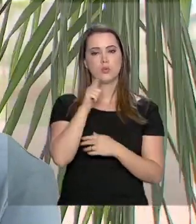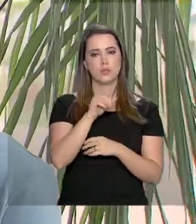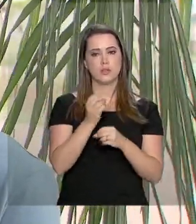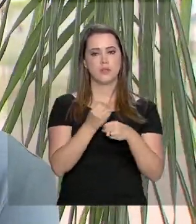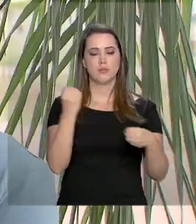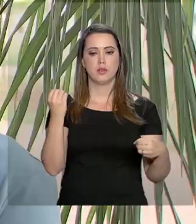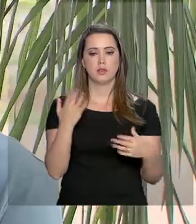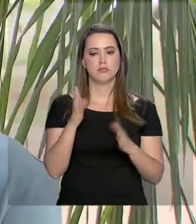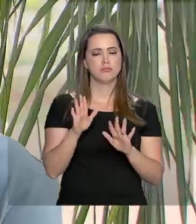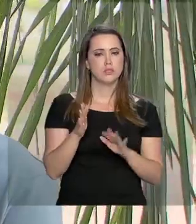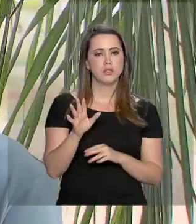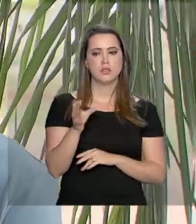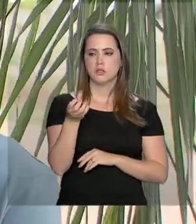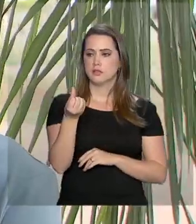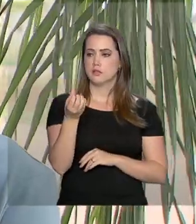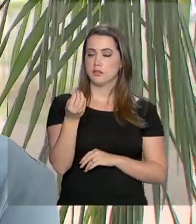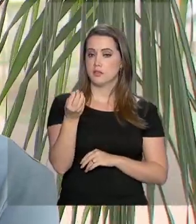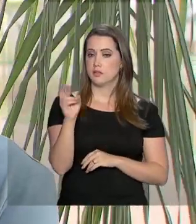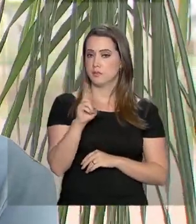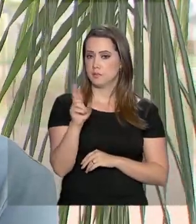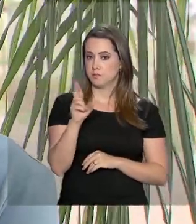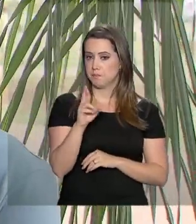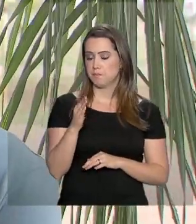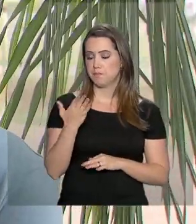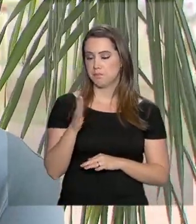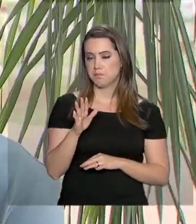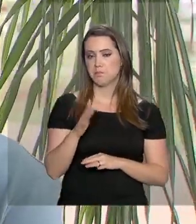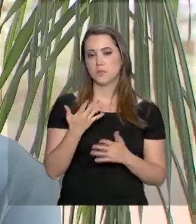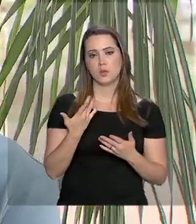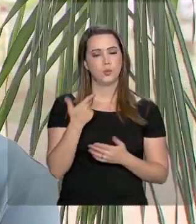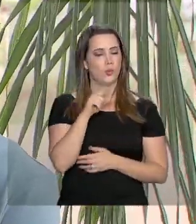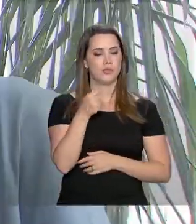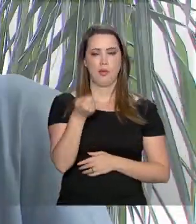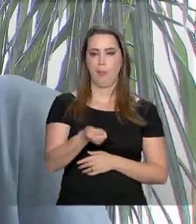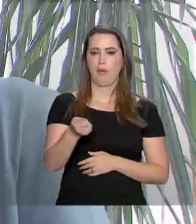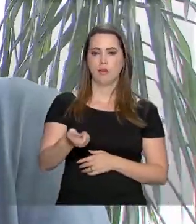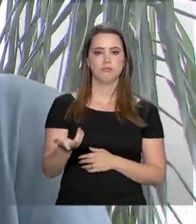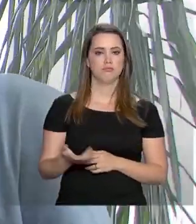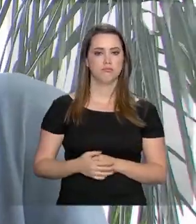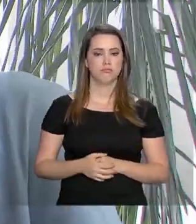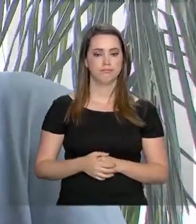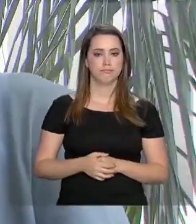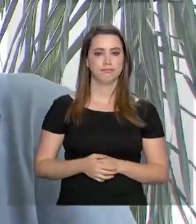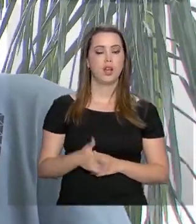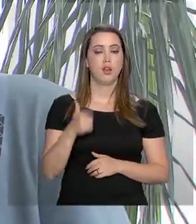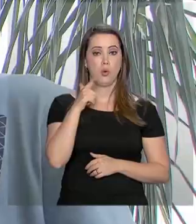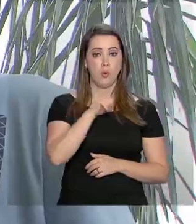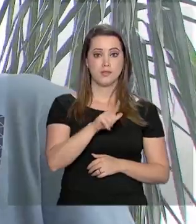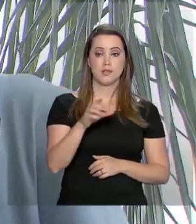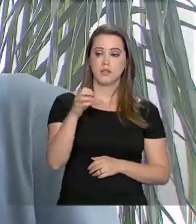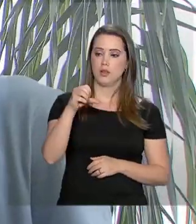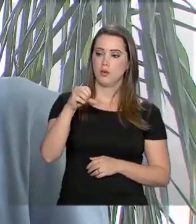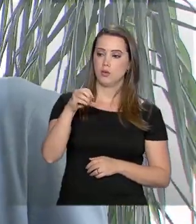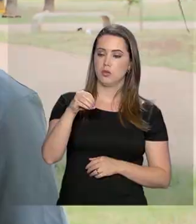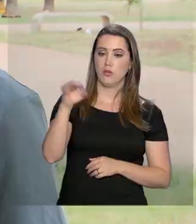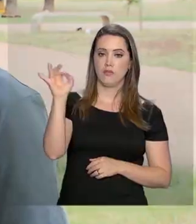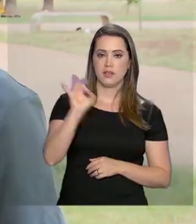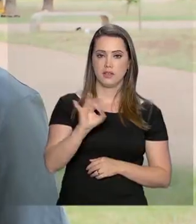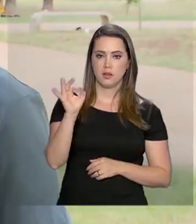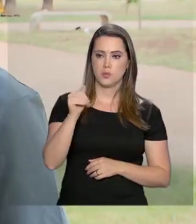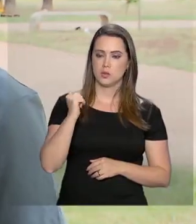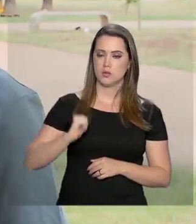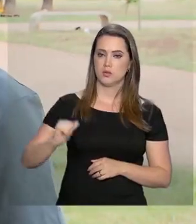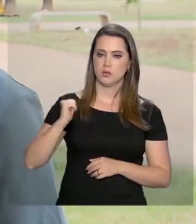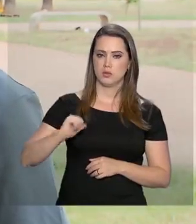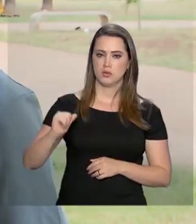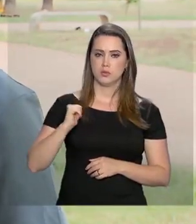ficava por volta de 600 reais e era inviável para mim. Robson conseguiu 90% de bolsa e